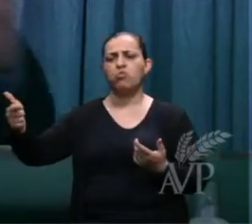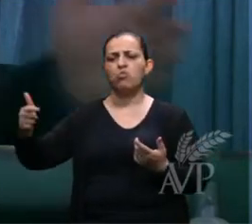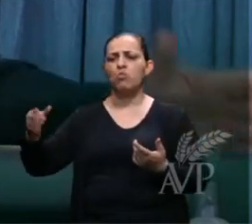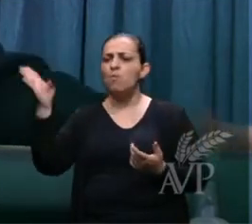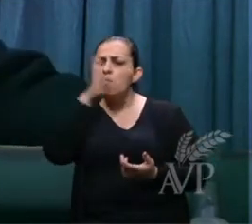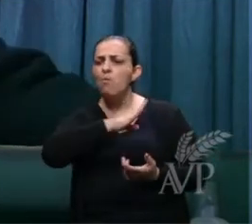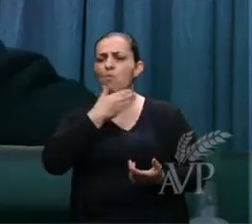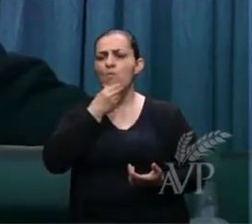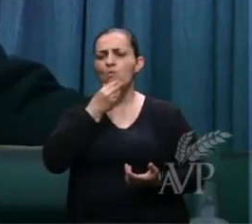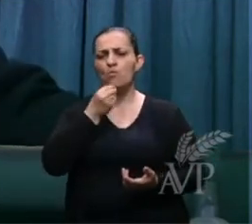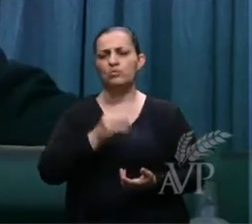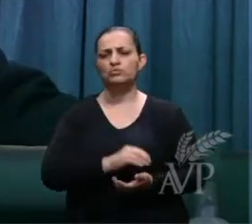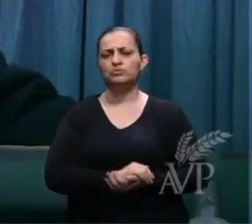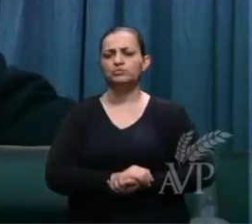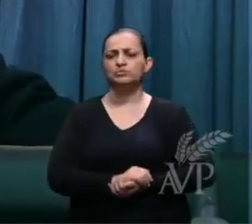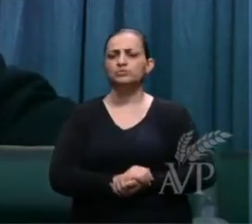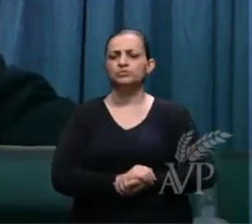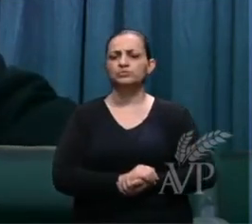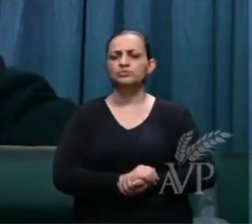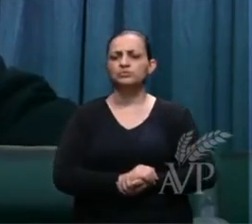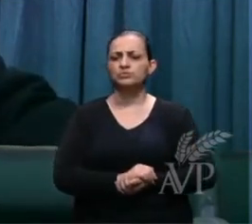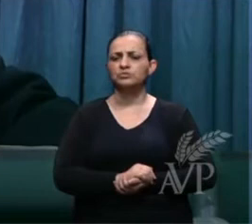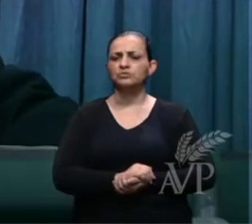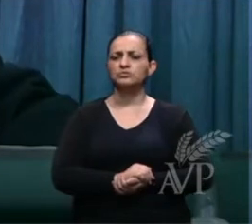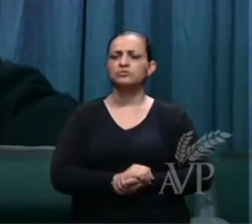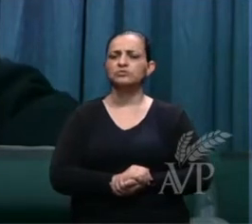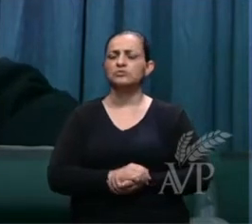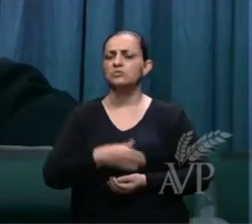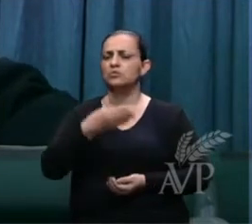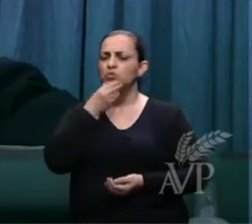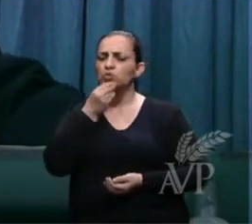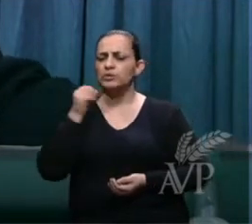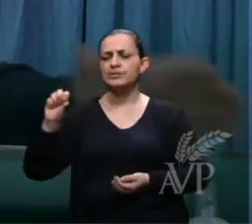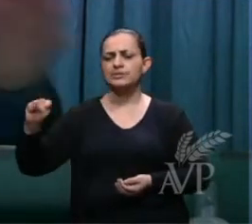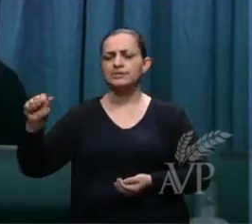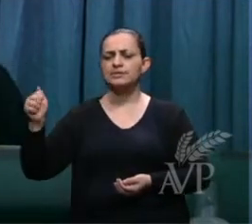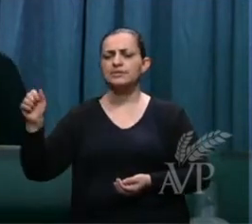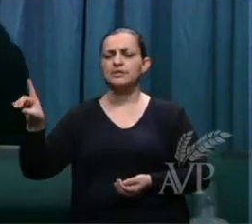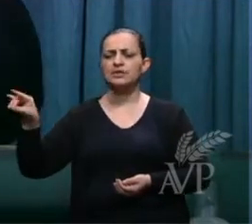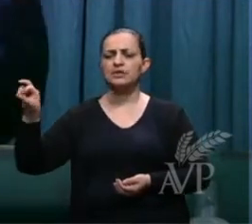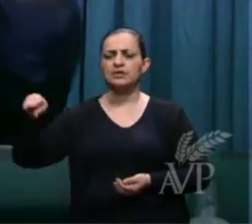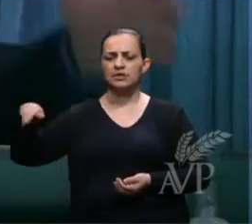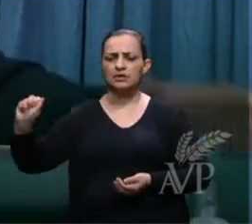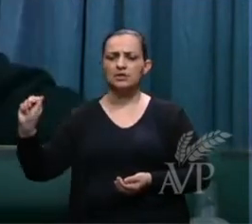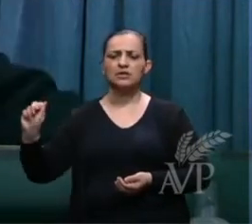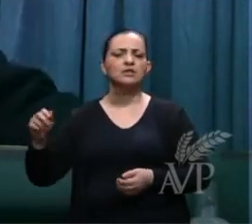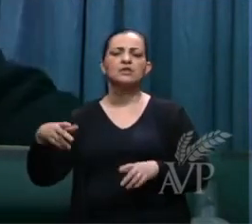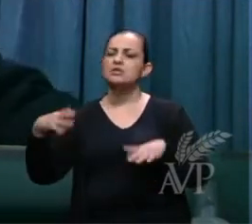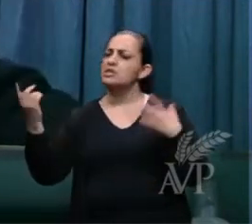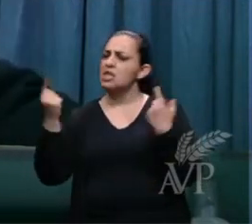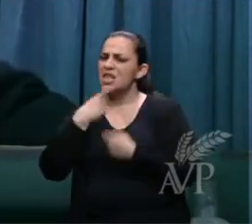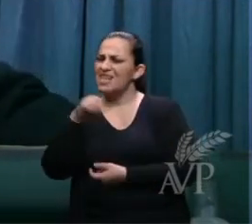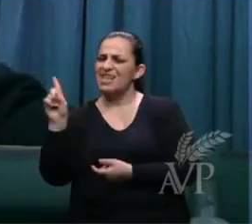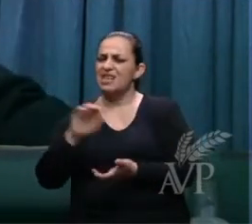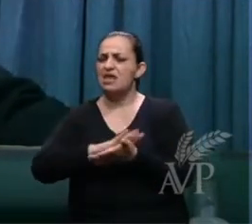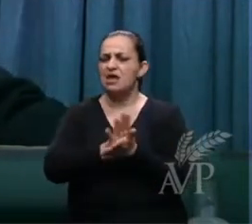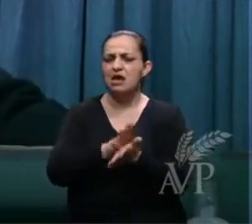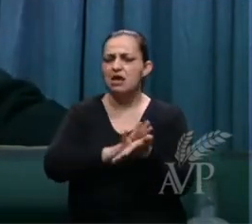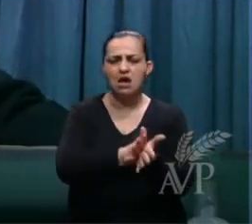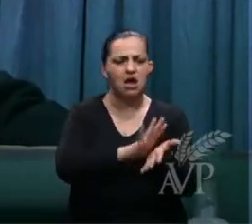Saddam é Hussein não será para esses assassinos